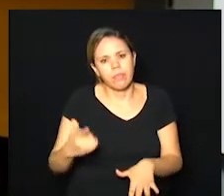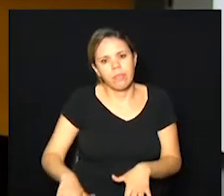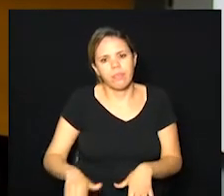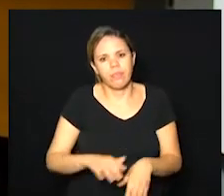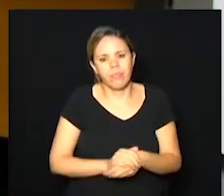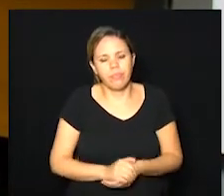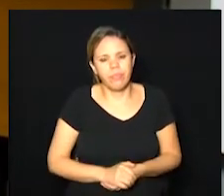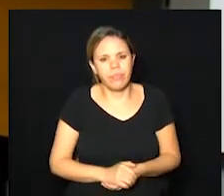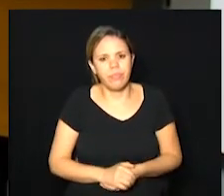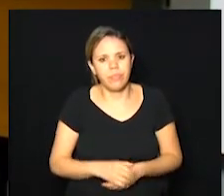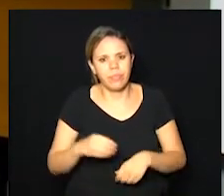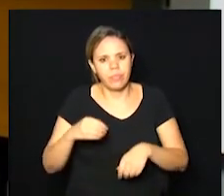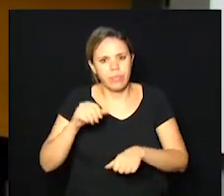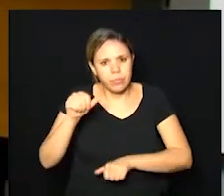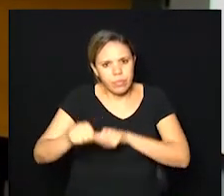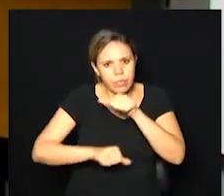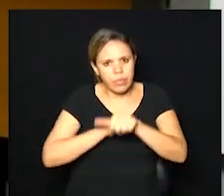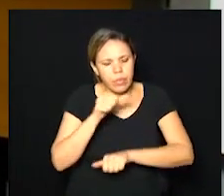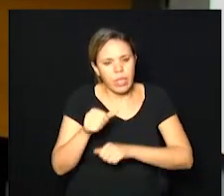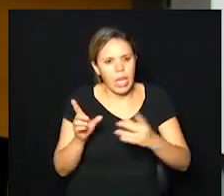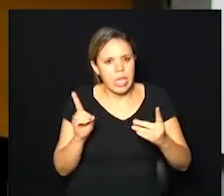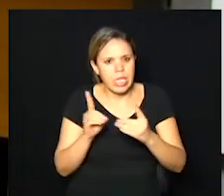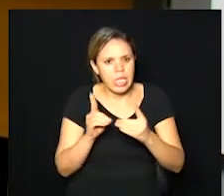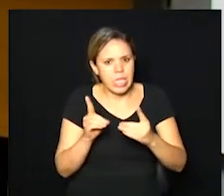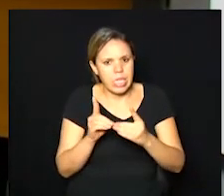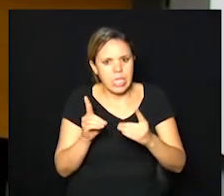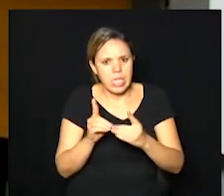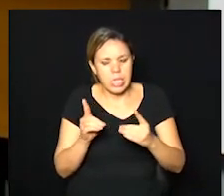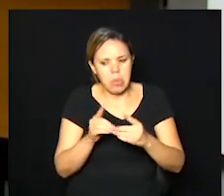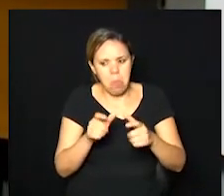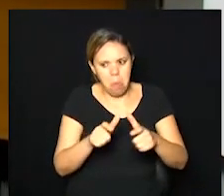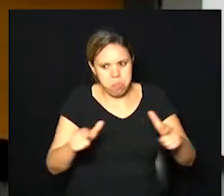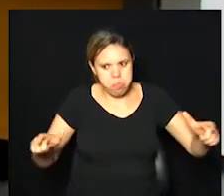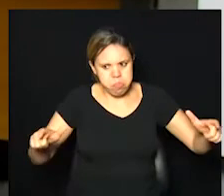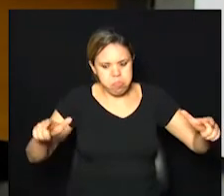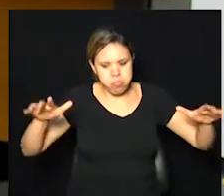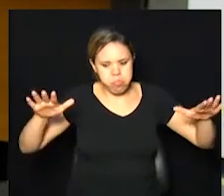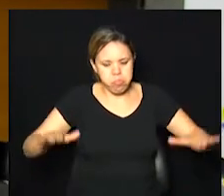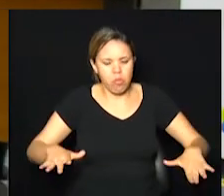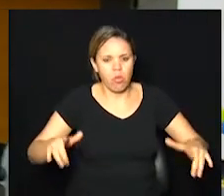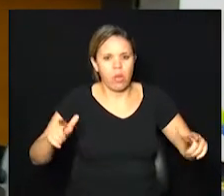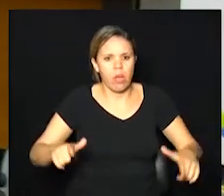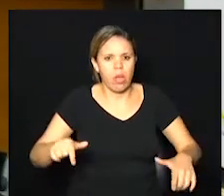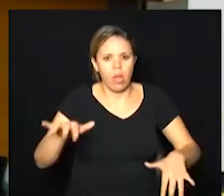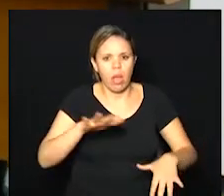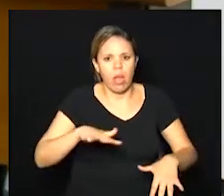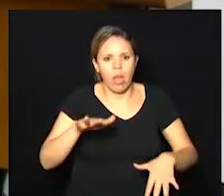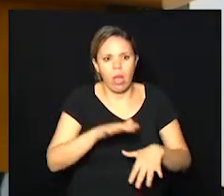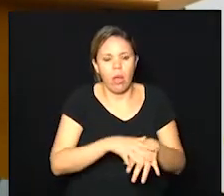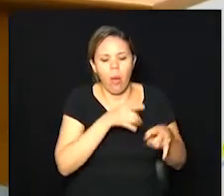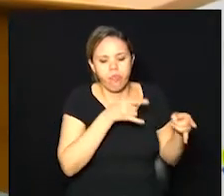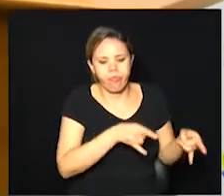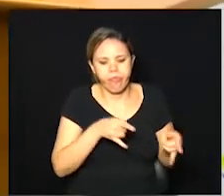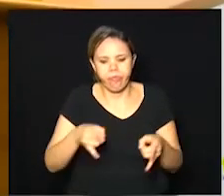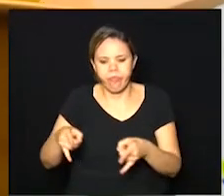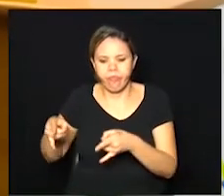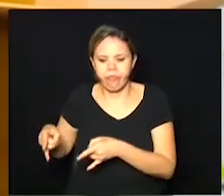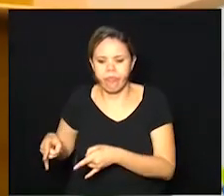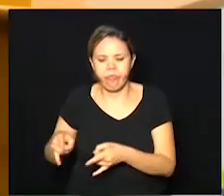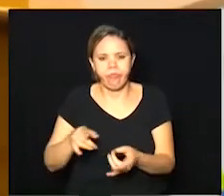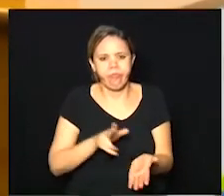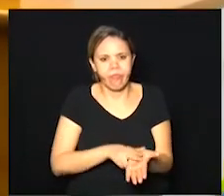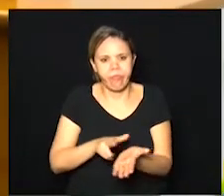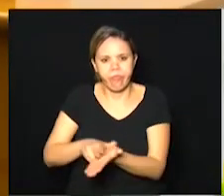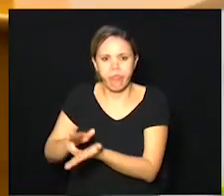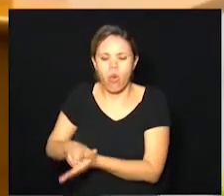nós vamos transformar a recepção ali uma grande área em áreas de leitos de retaguarda são ao